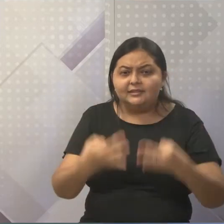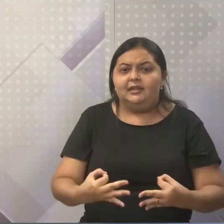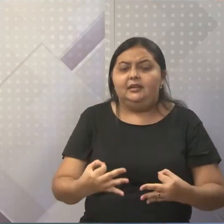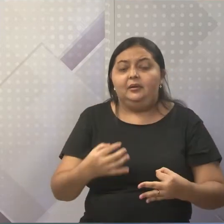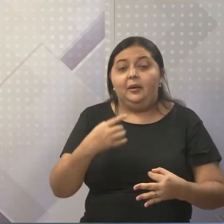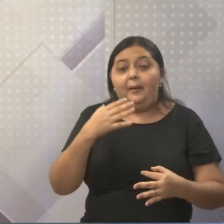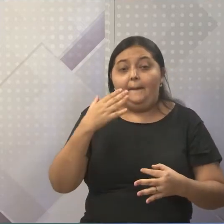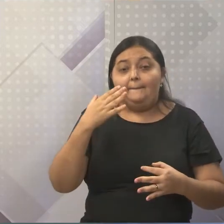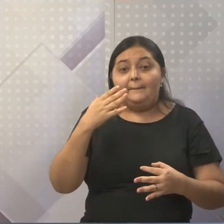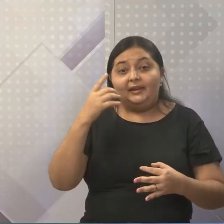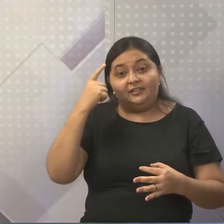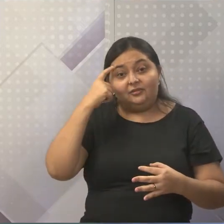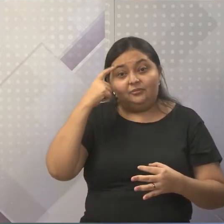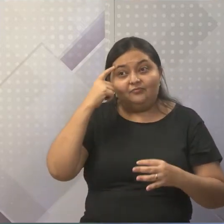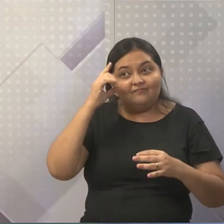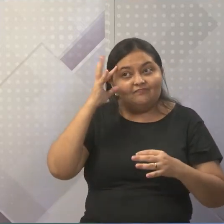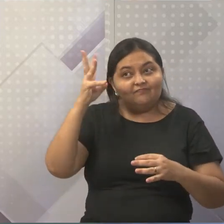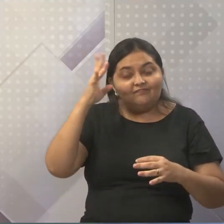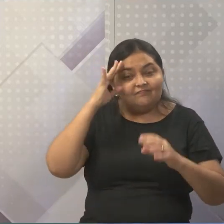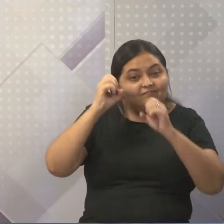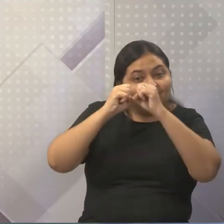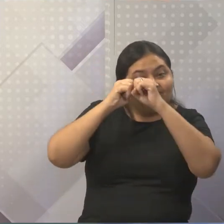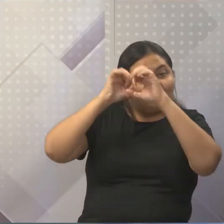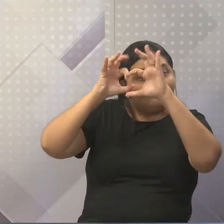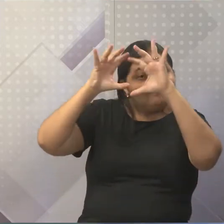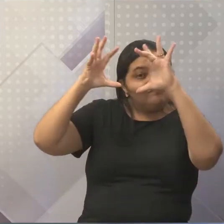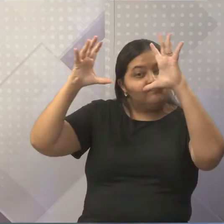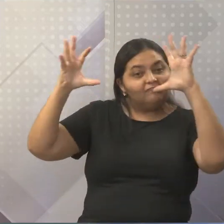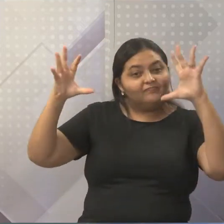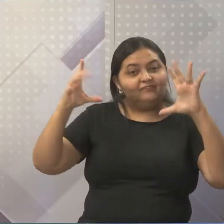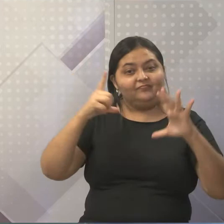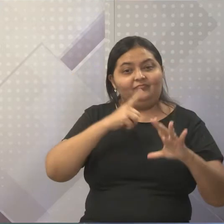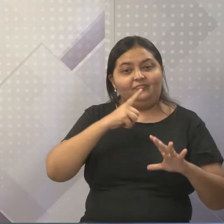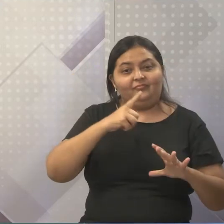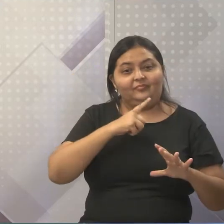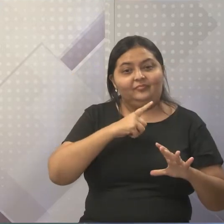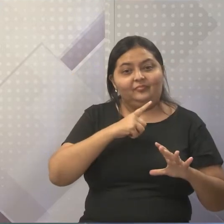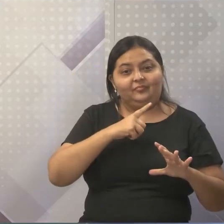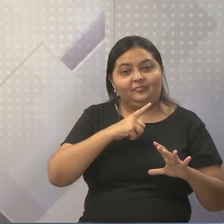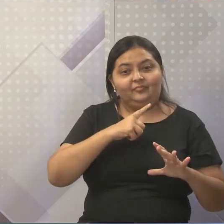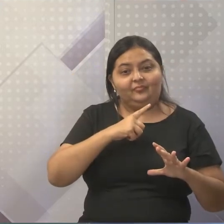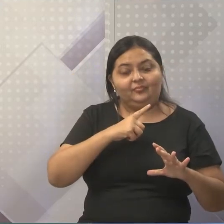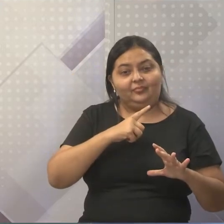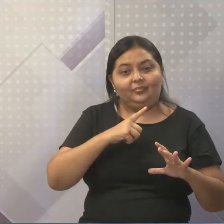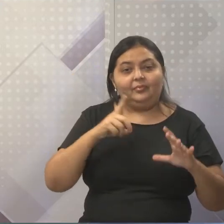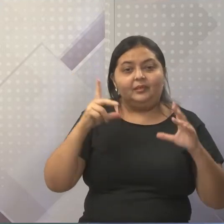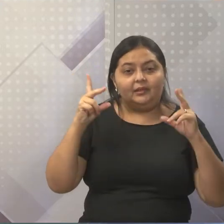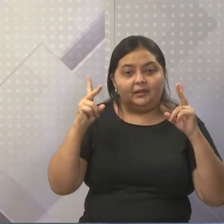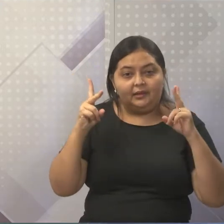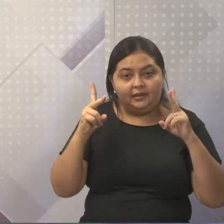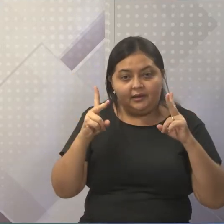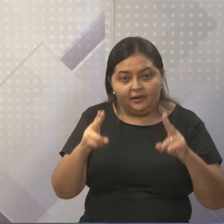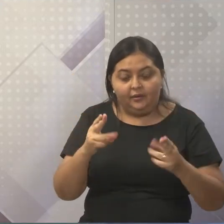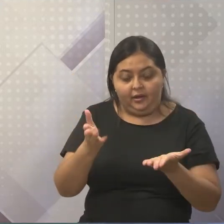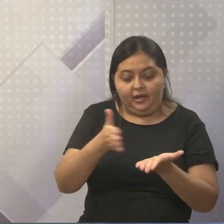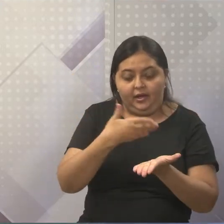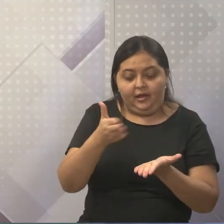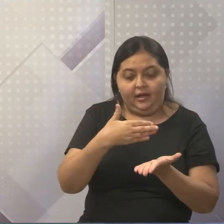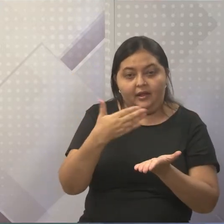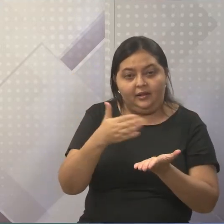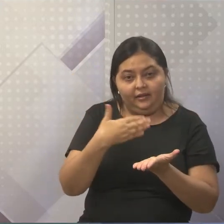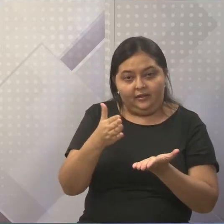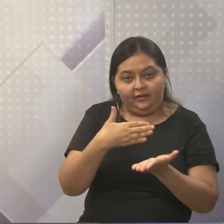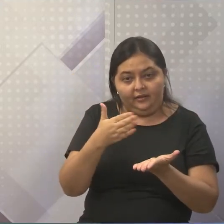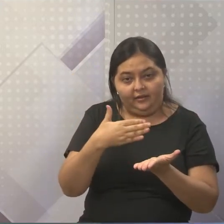a personificação daquilo que estava acontecendo. É o mesmo caso quando você vai ler um livro e